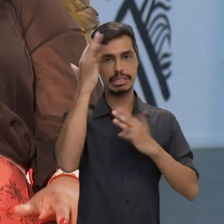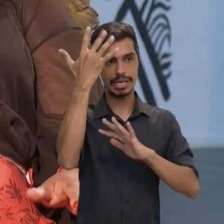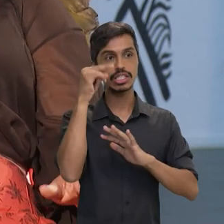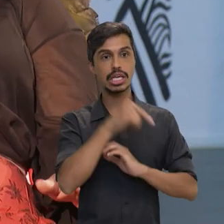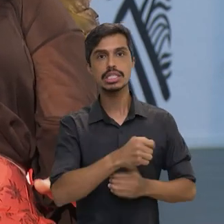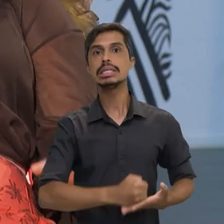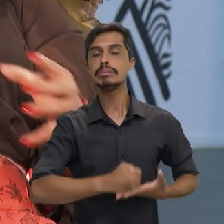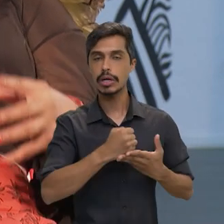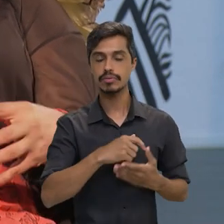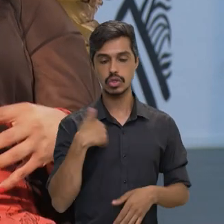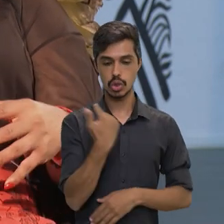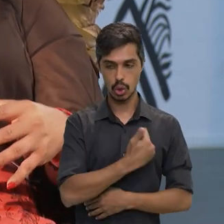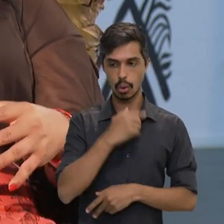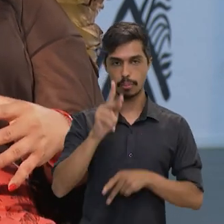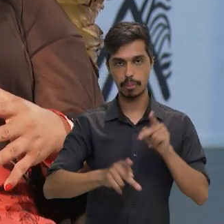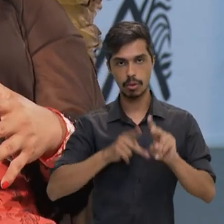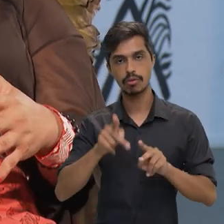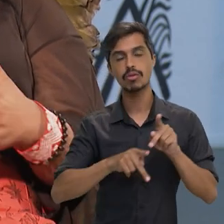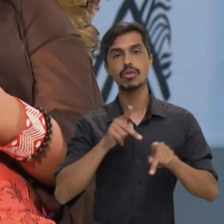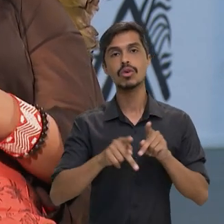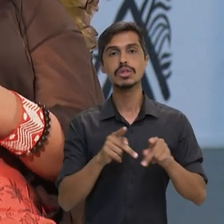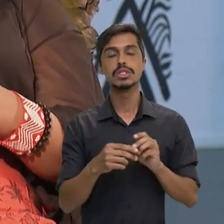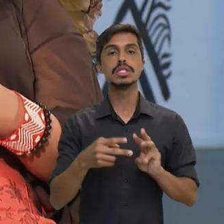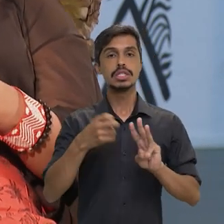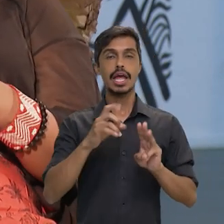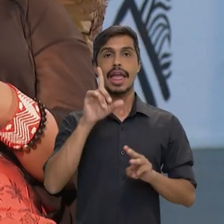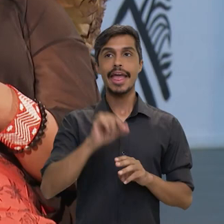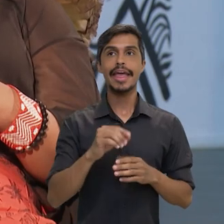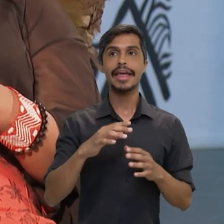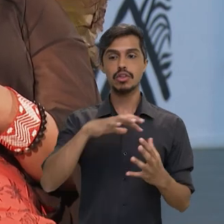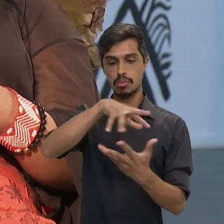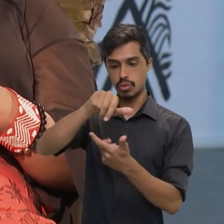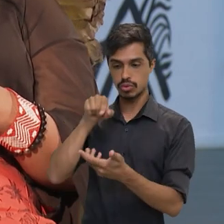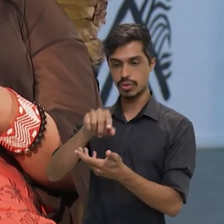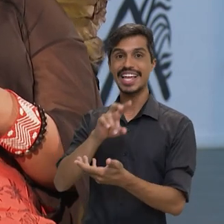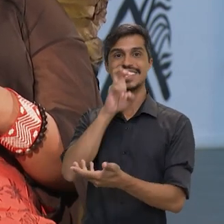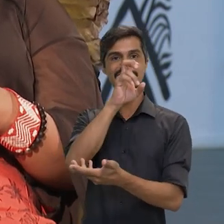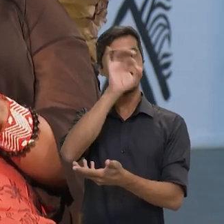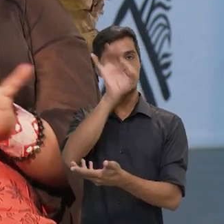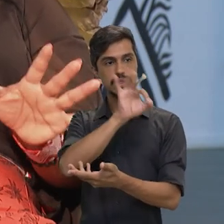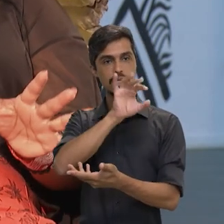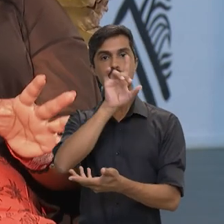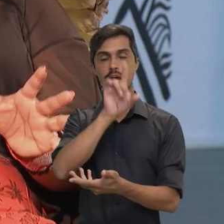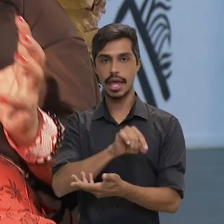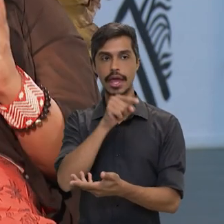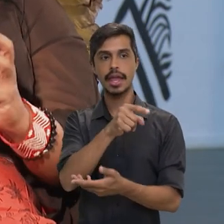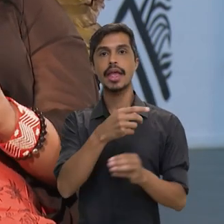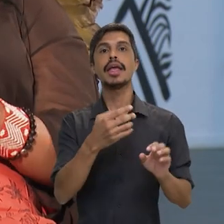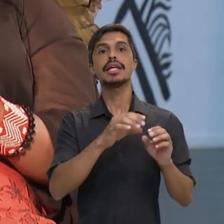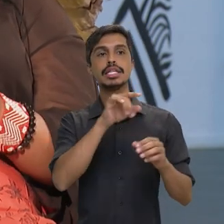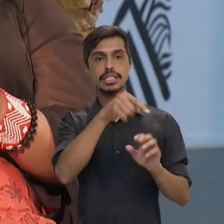né? Nós, povos indígenas, somos 5% da população mundial, somente, né?